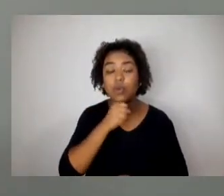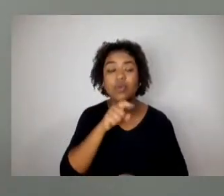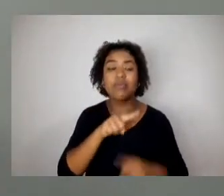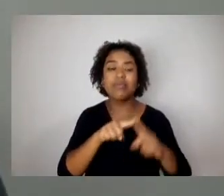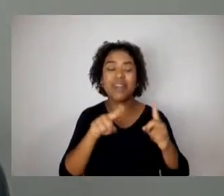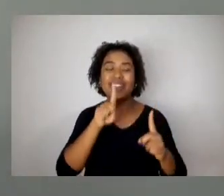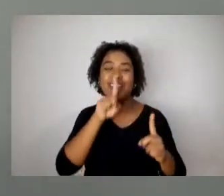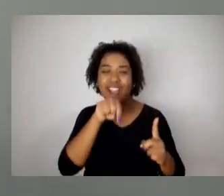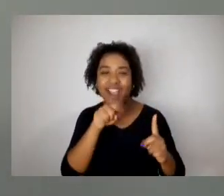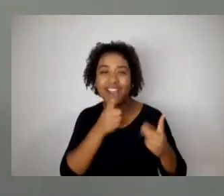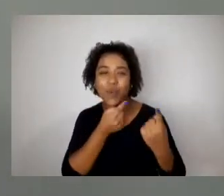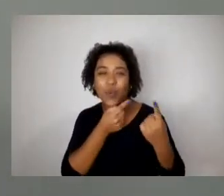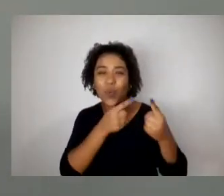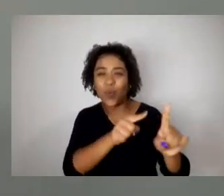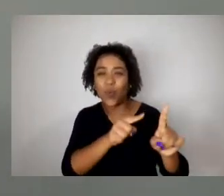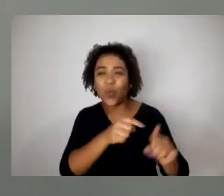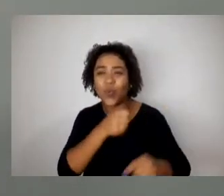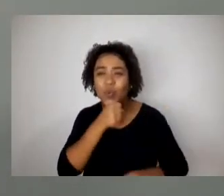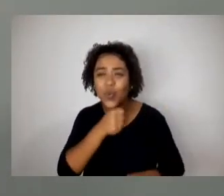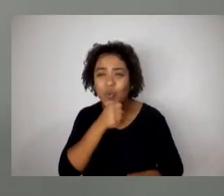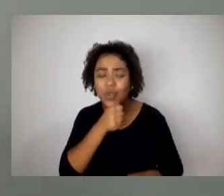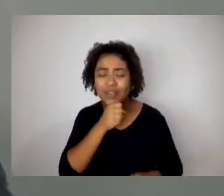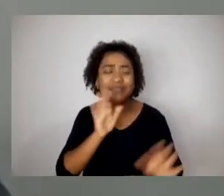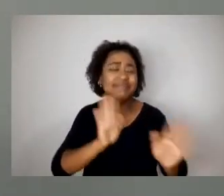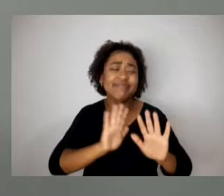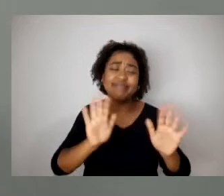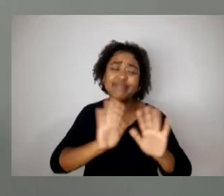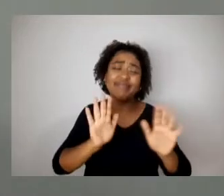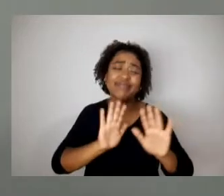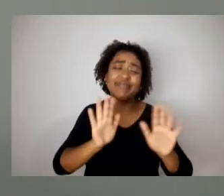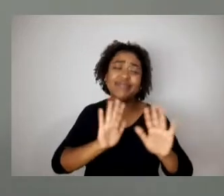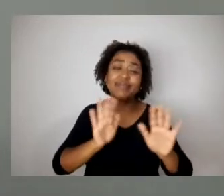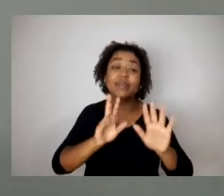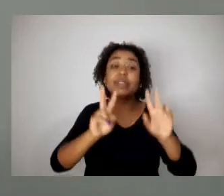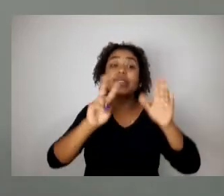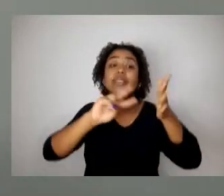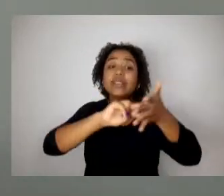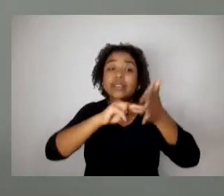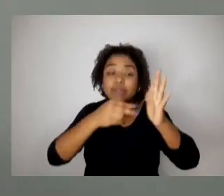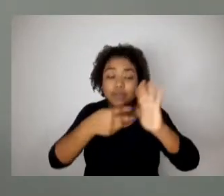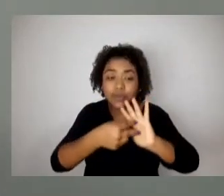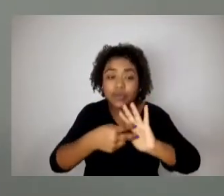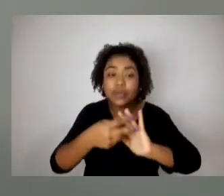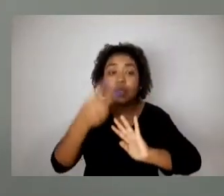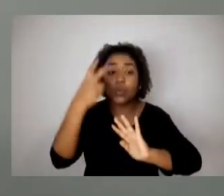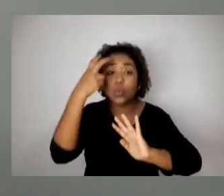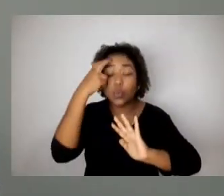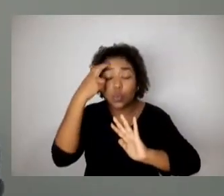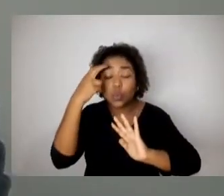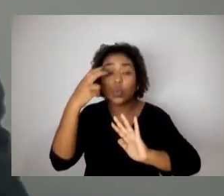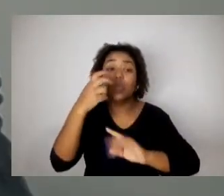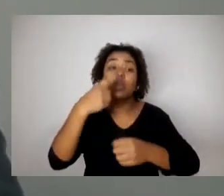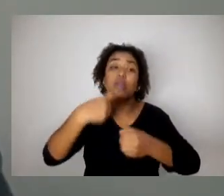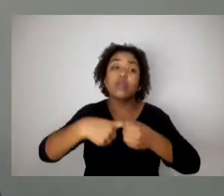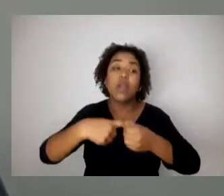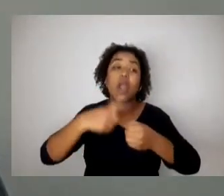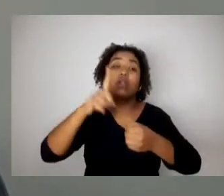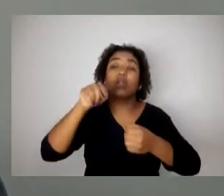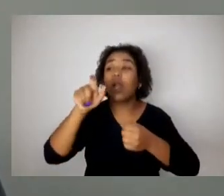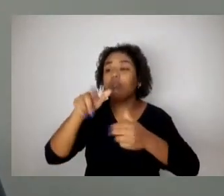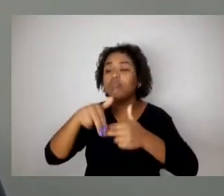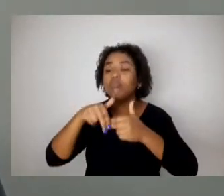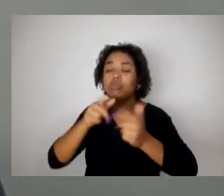posição política relacionada à cultura na cidade. Então, a gente tem que tomar muito cuidado com essas